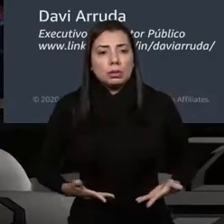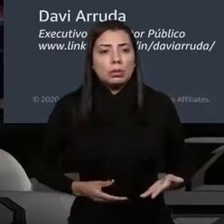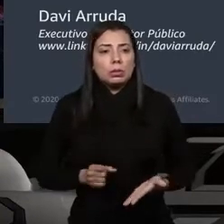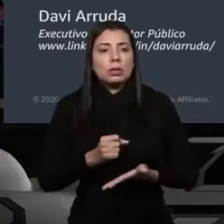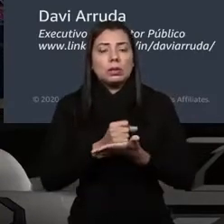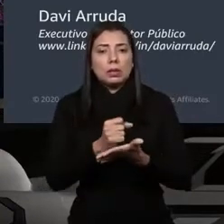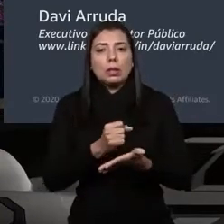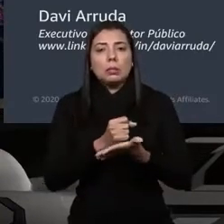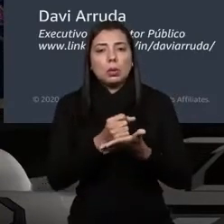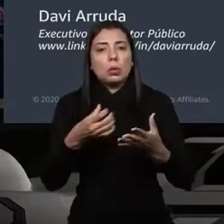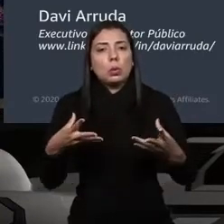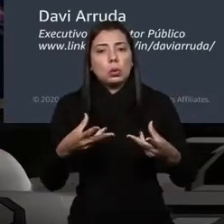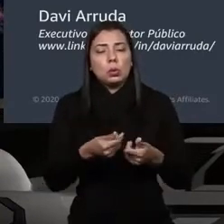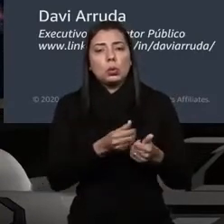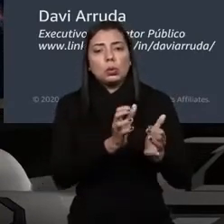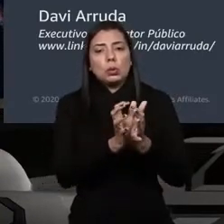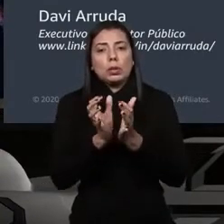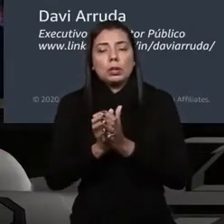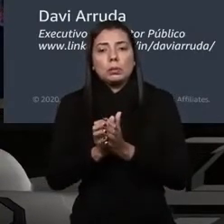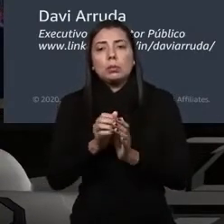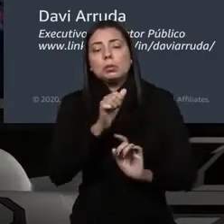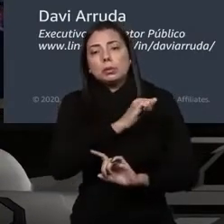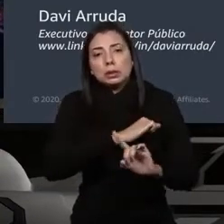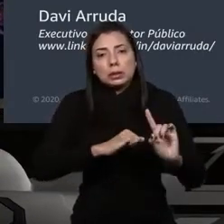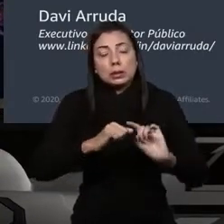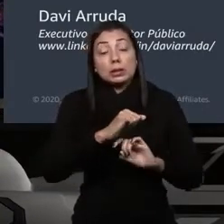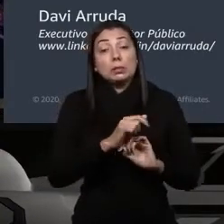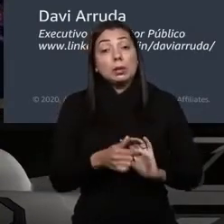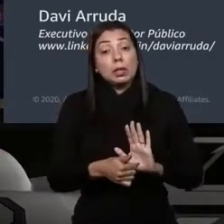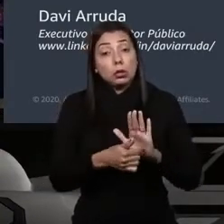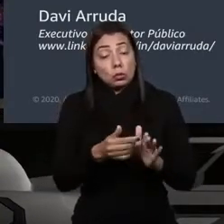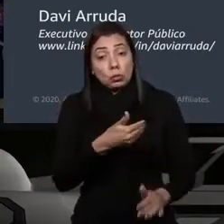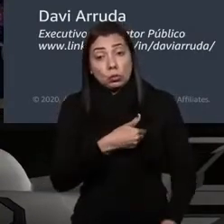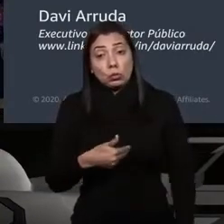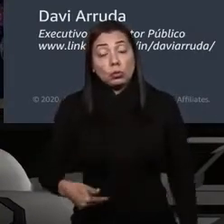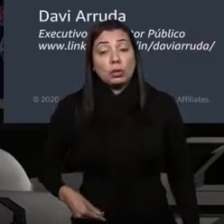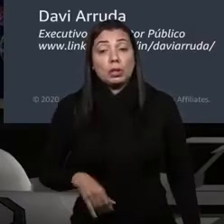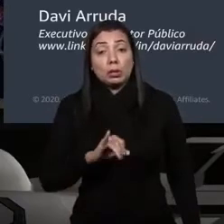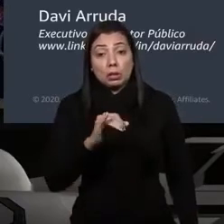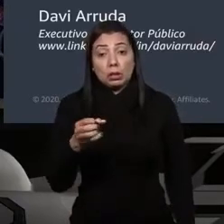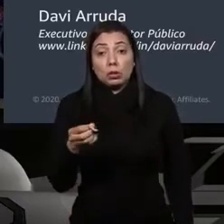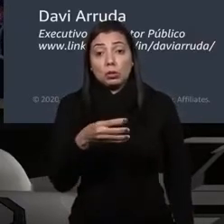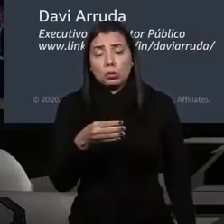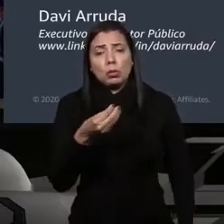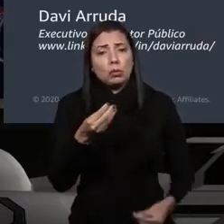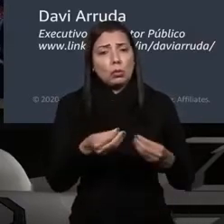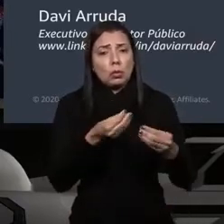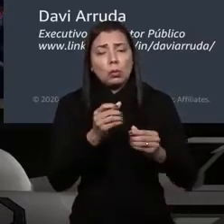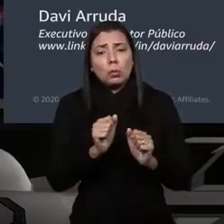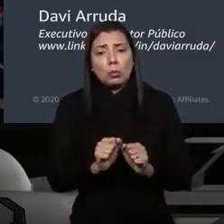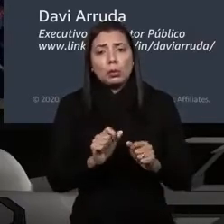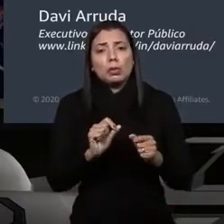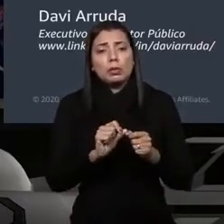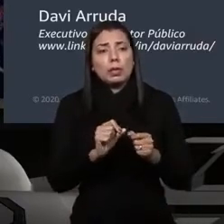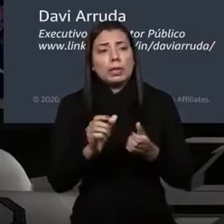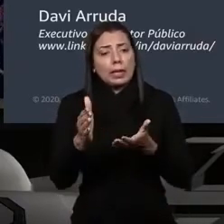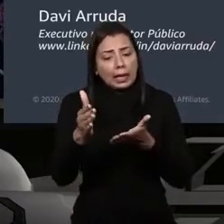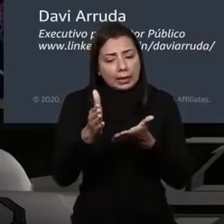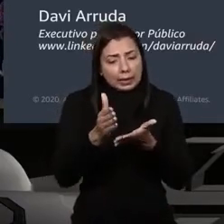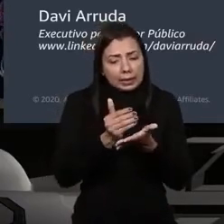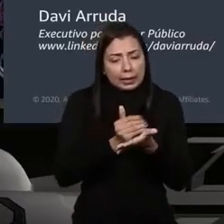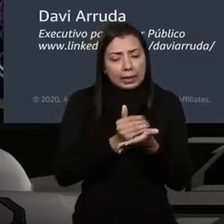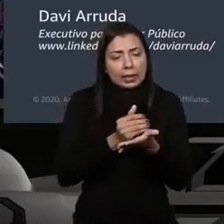todo aquele ecossistema que ajuda o governo a inovar. Como que a gente pode catalisar a